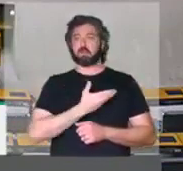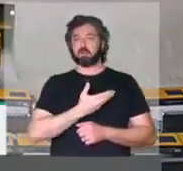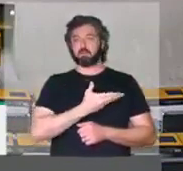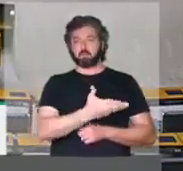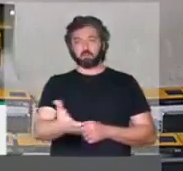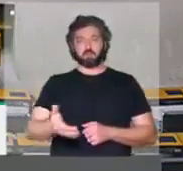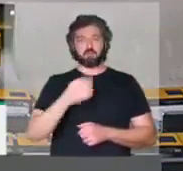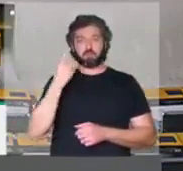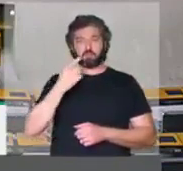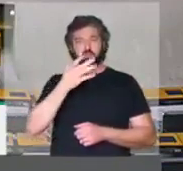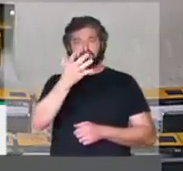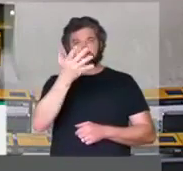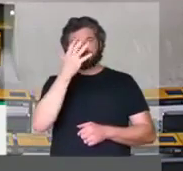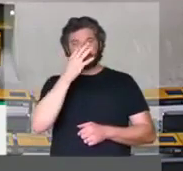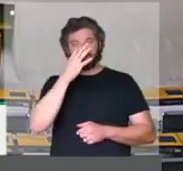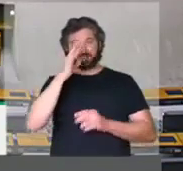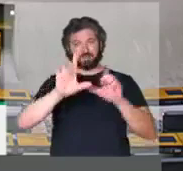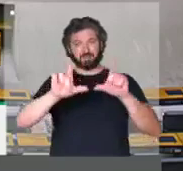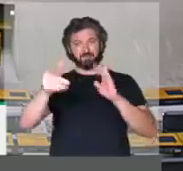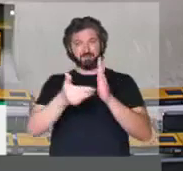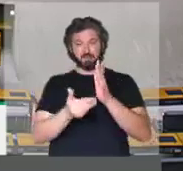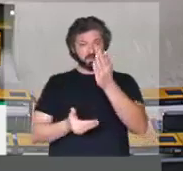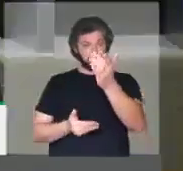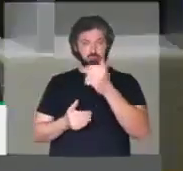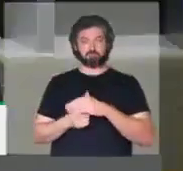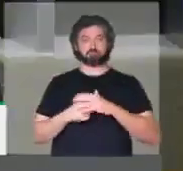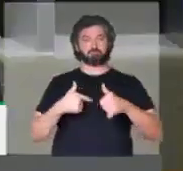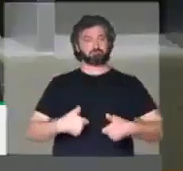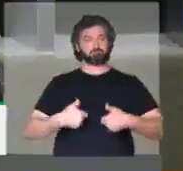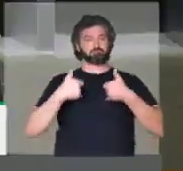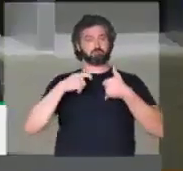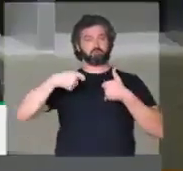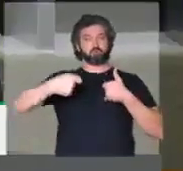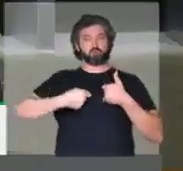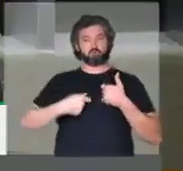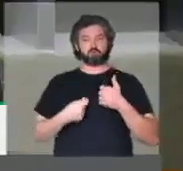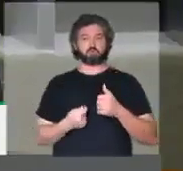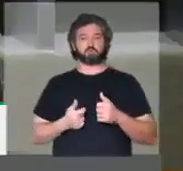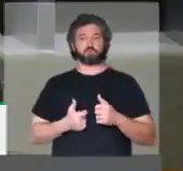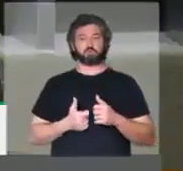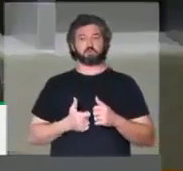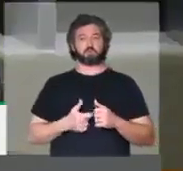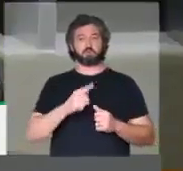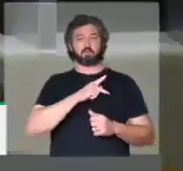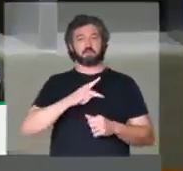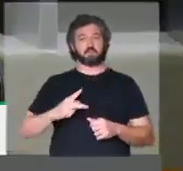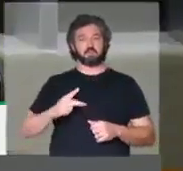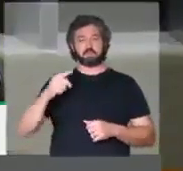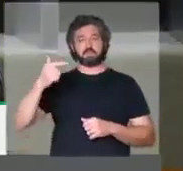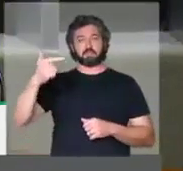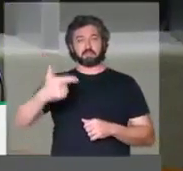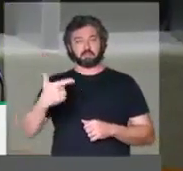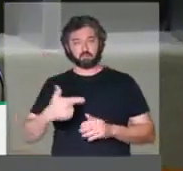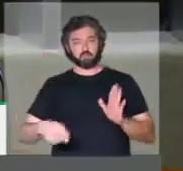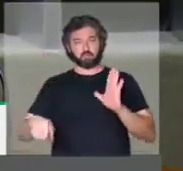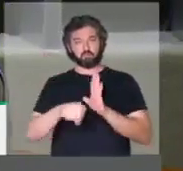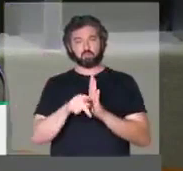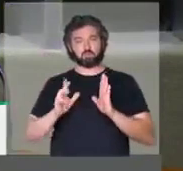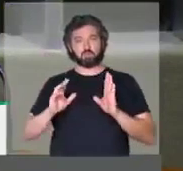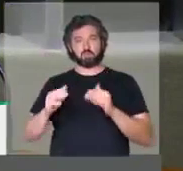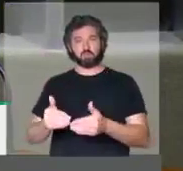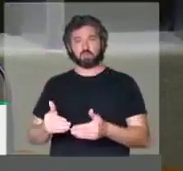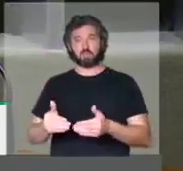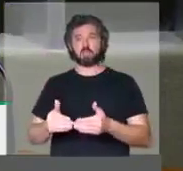assistem aqui na TV Câmara neste momento. Eu com muita honra sou o primeiro vice-presidente aqui nesta casa da